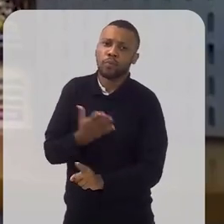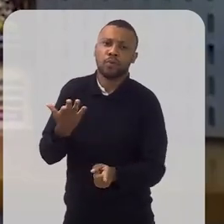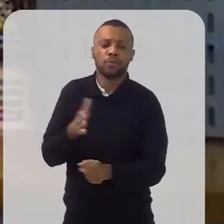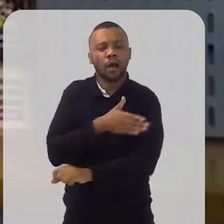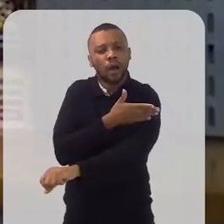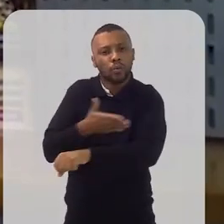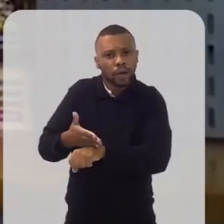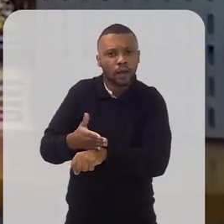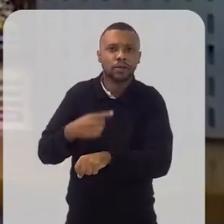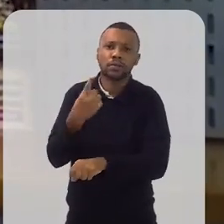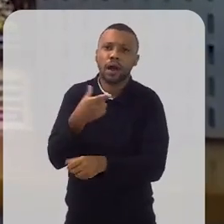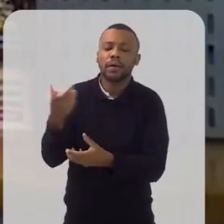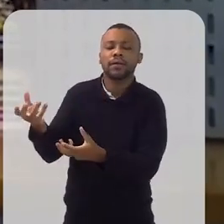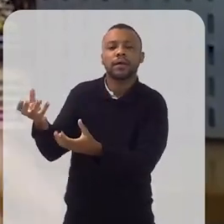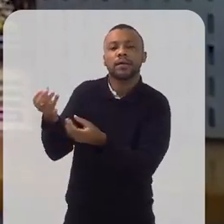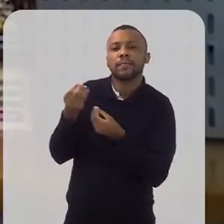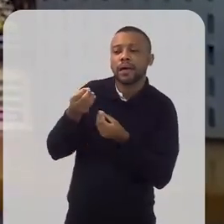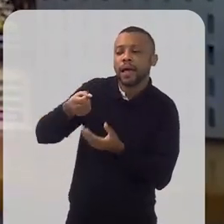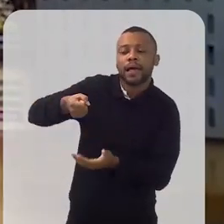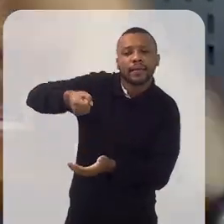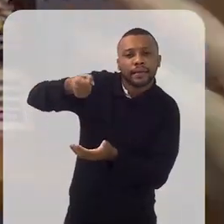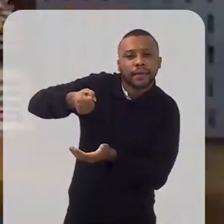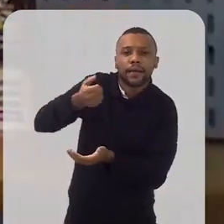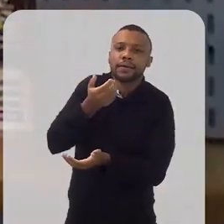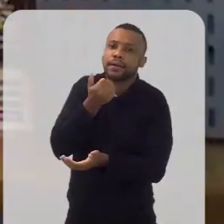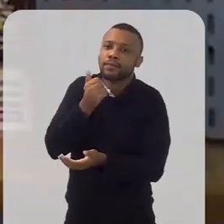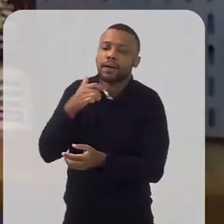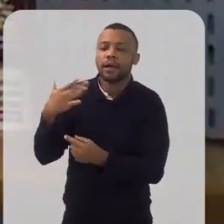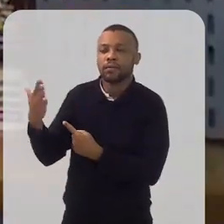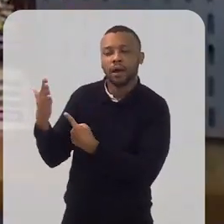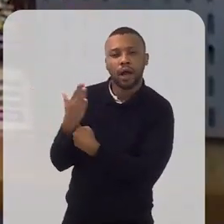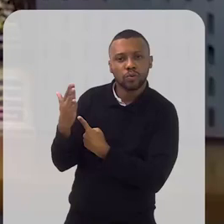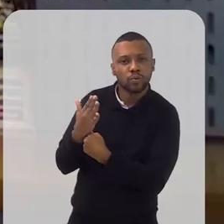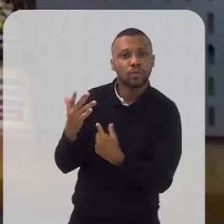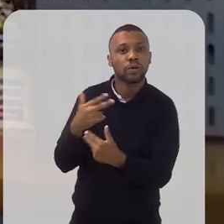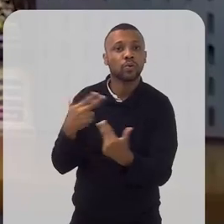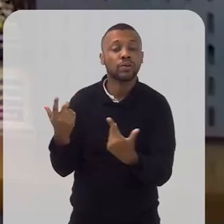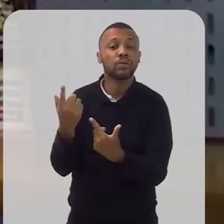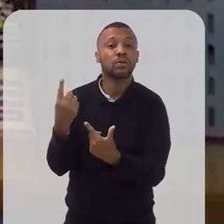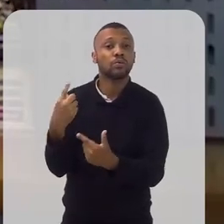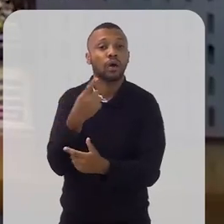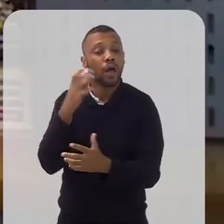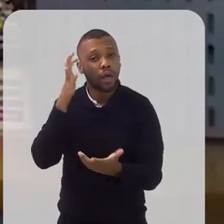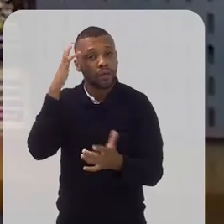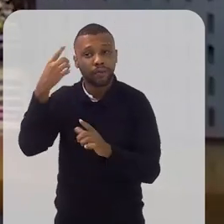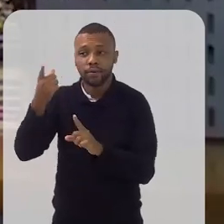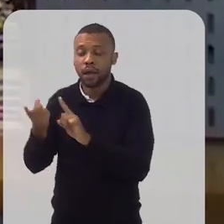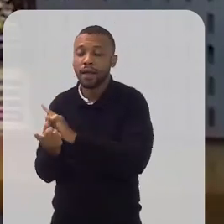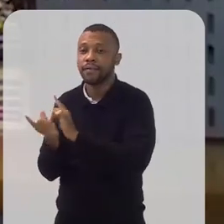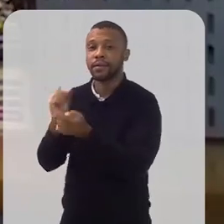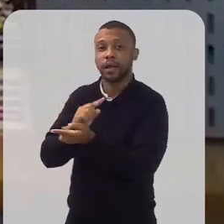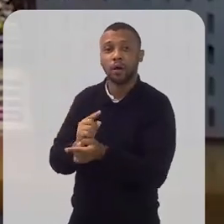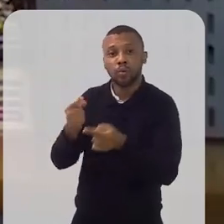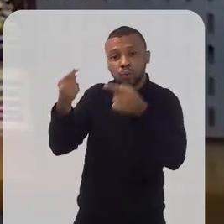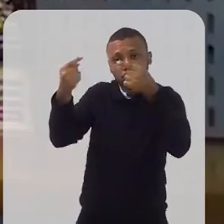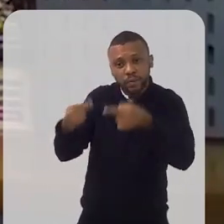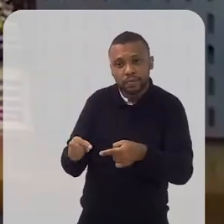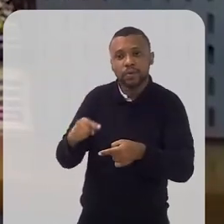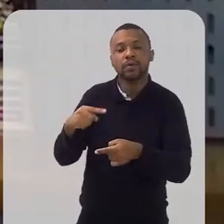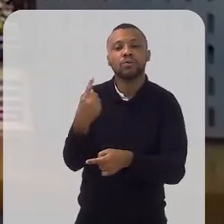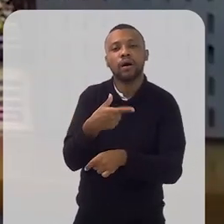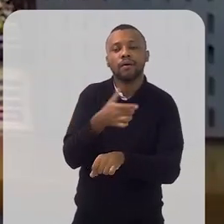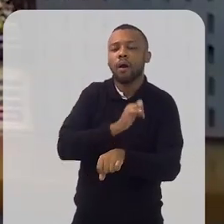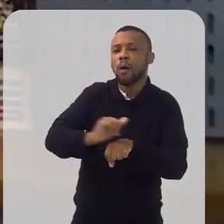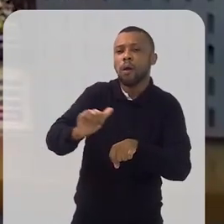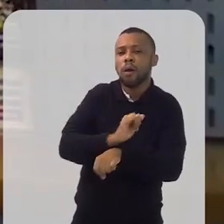positiva. As pessoas estão muito acostumadas a receber ceixas de alimento, a receber alguma ajuda. E a gente inverteu, a gente colocou o desafio de